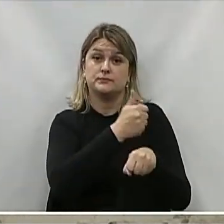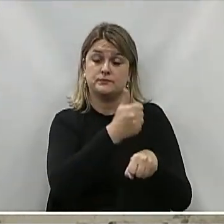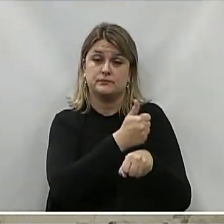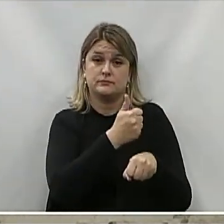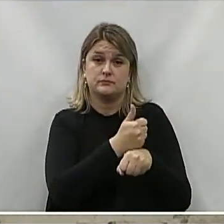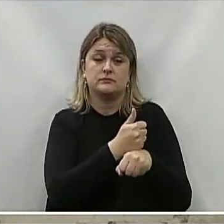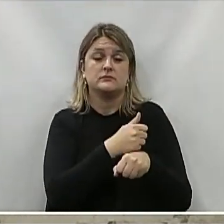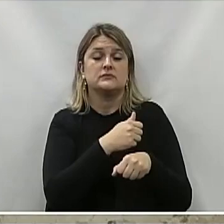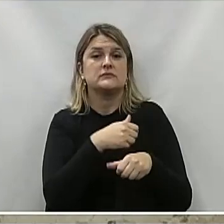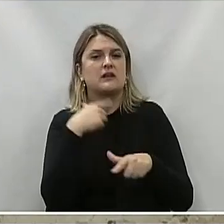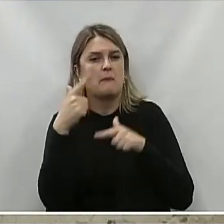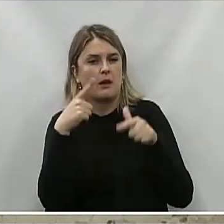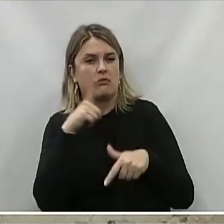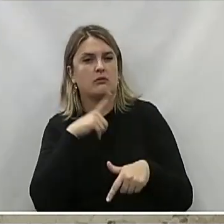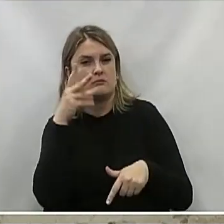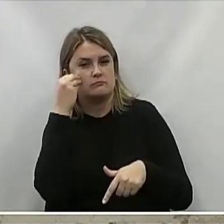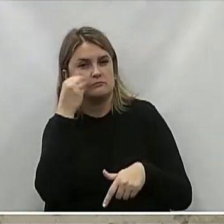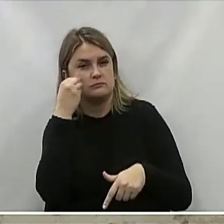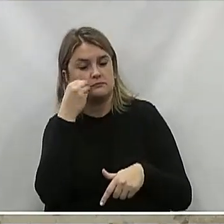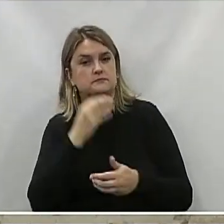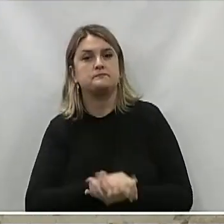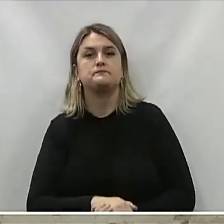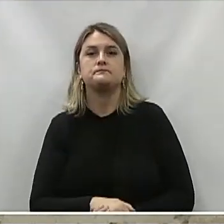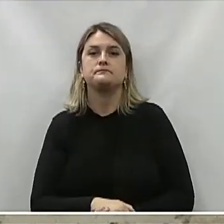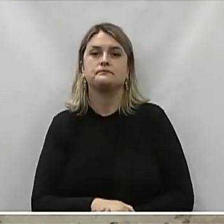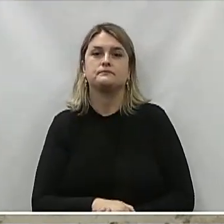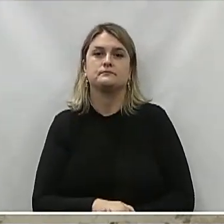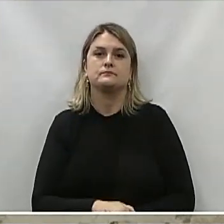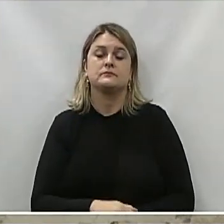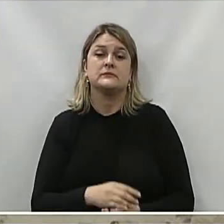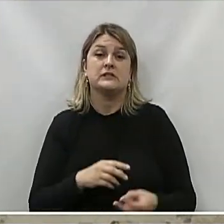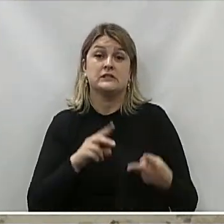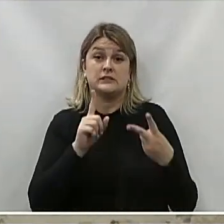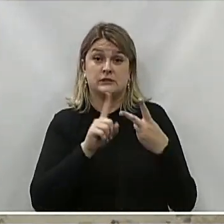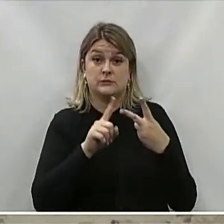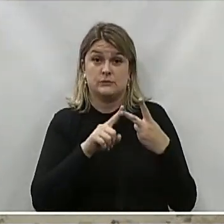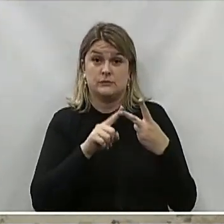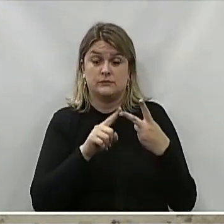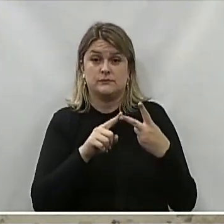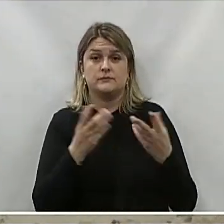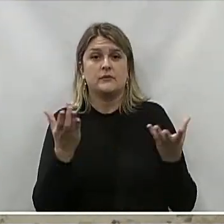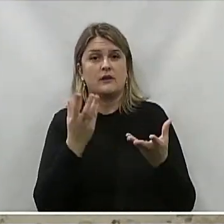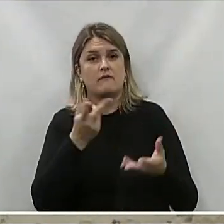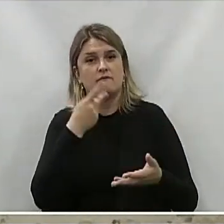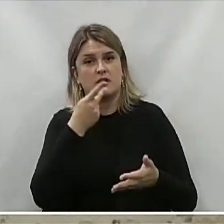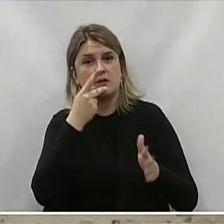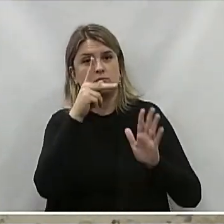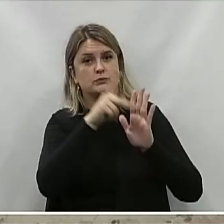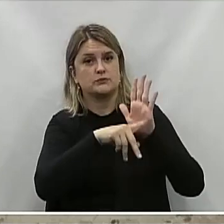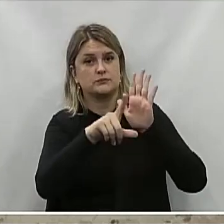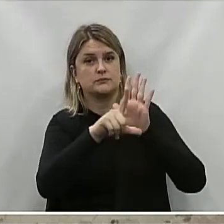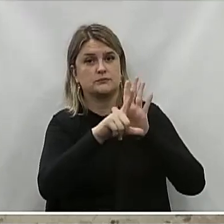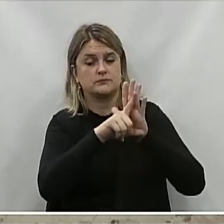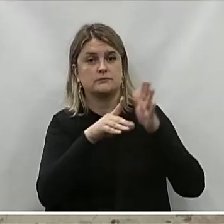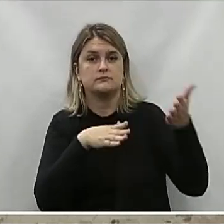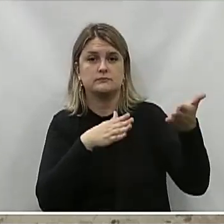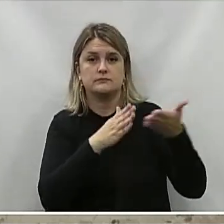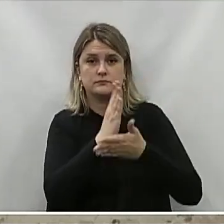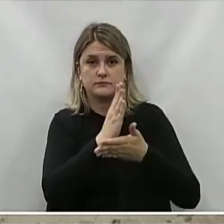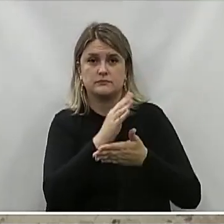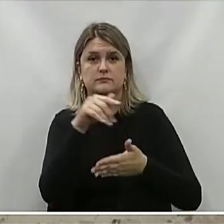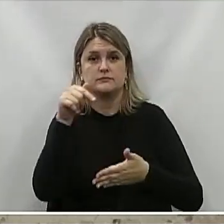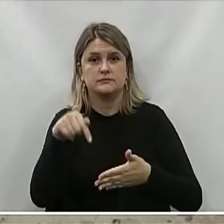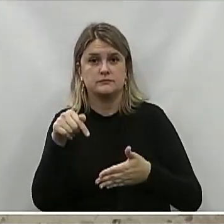Que estão Na ponta Trabalhando Gostaria Também de falar Do projeto De lei Que passou